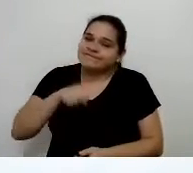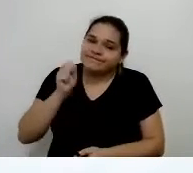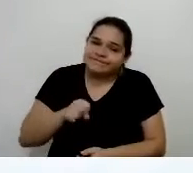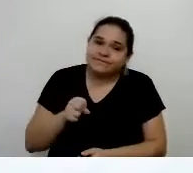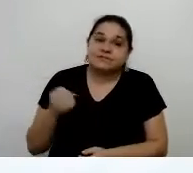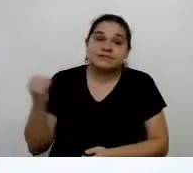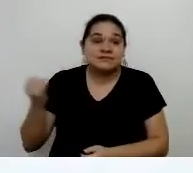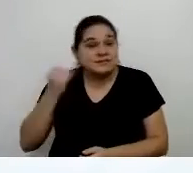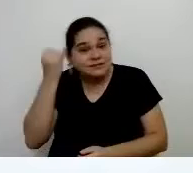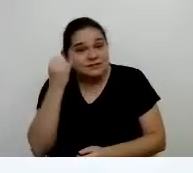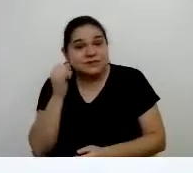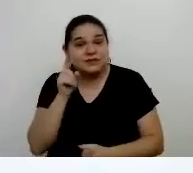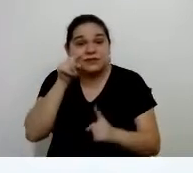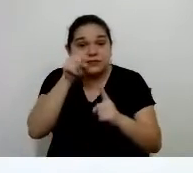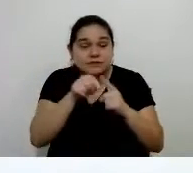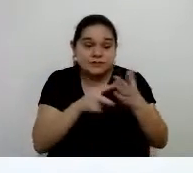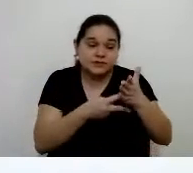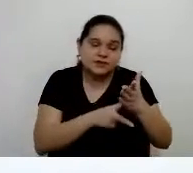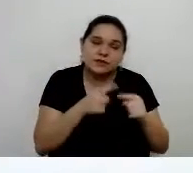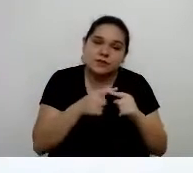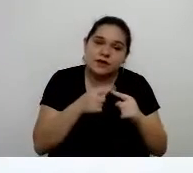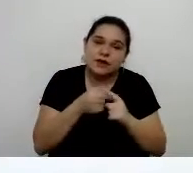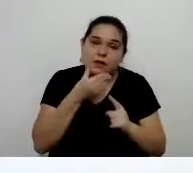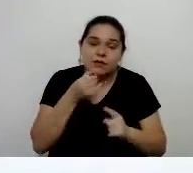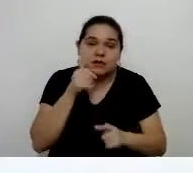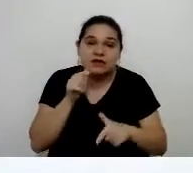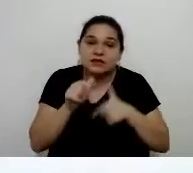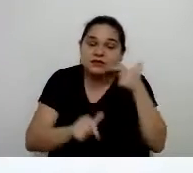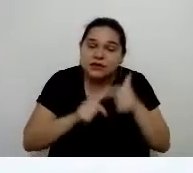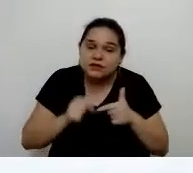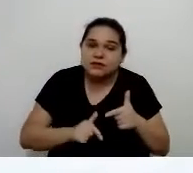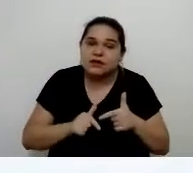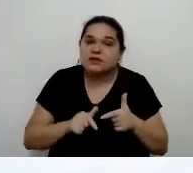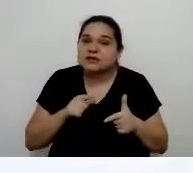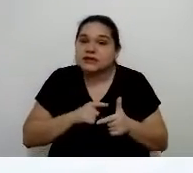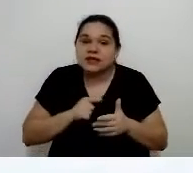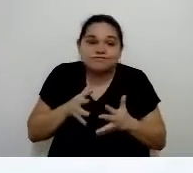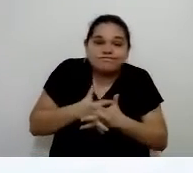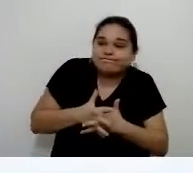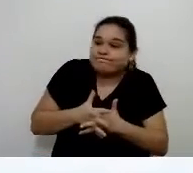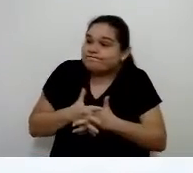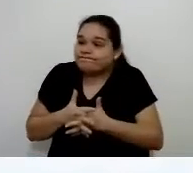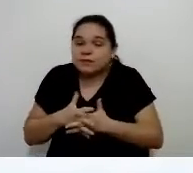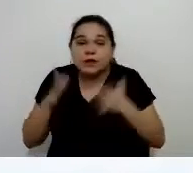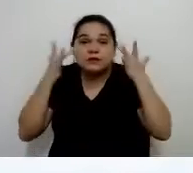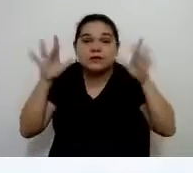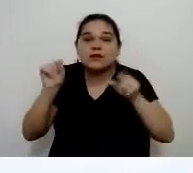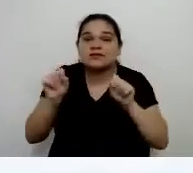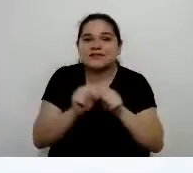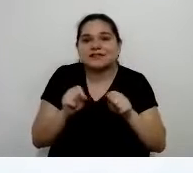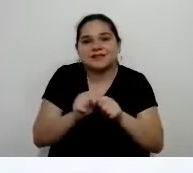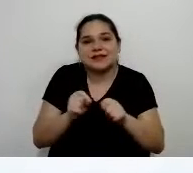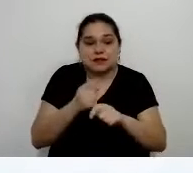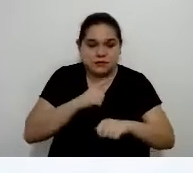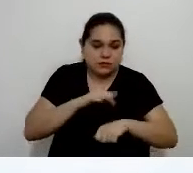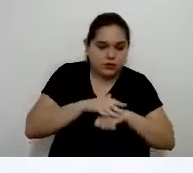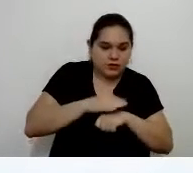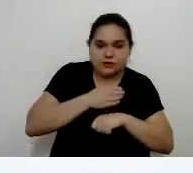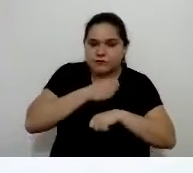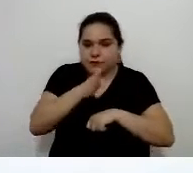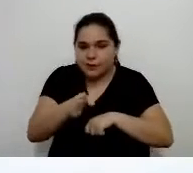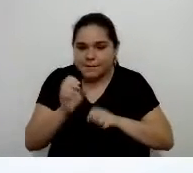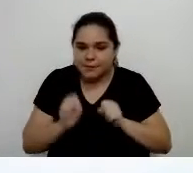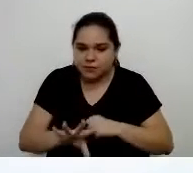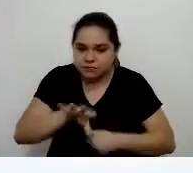sindicato, porque o trabalhador, nesse momento, ele fica numa encruzilhada, né, Jamil? O trabalhador que está restrito em casa, com comodidades, participa do grupo de risco,